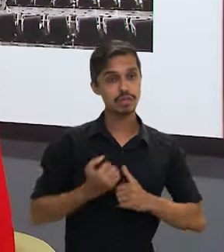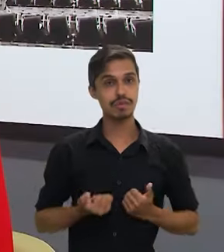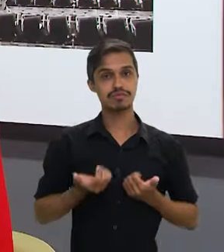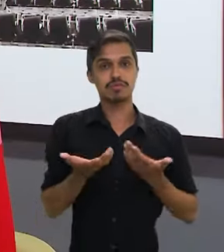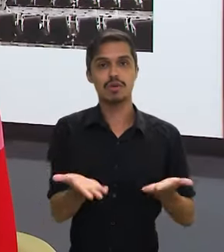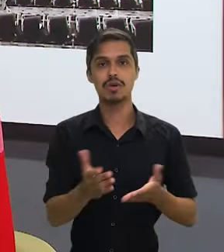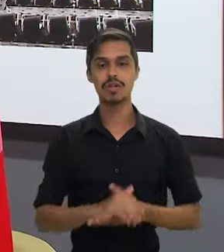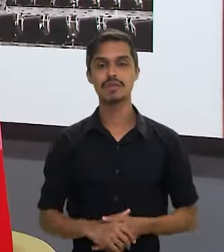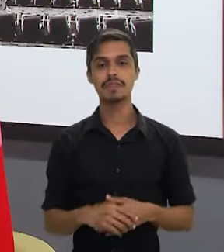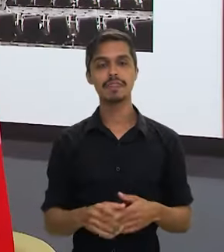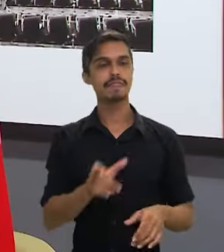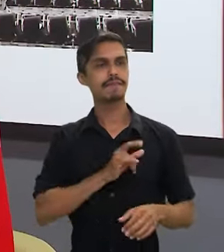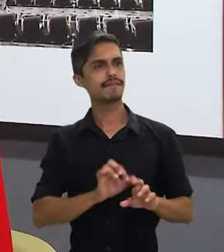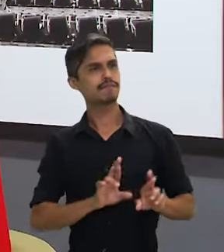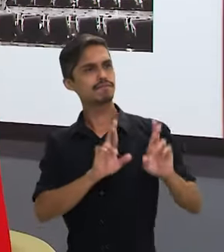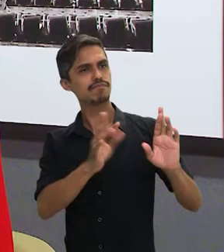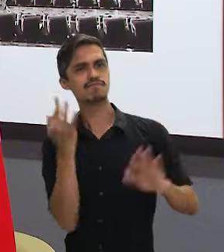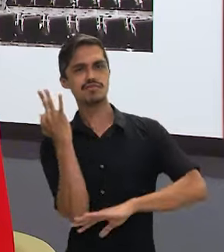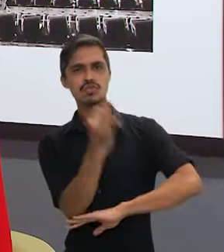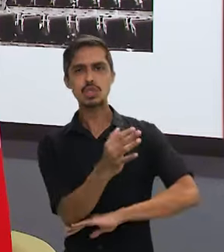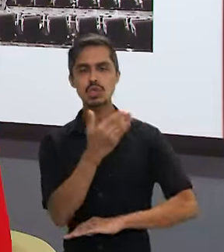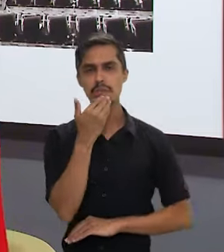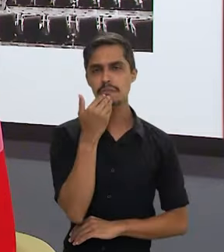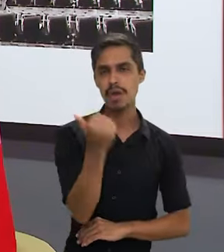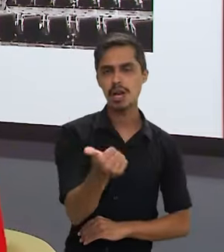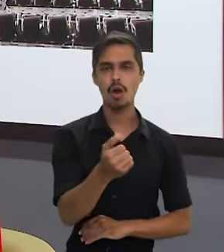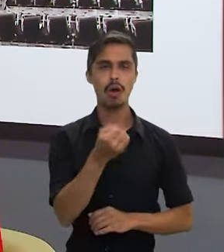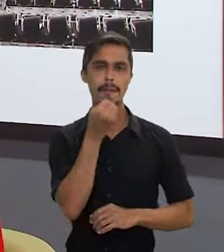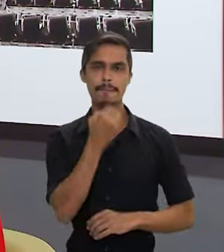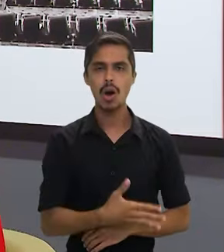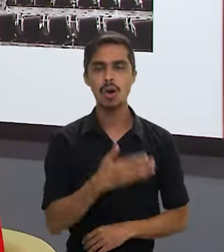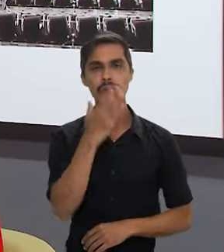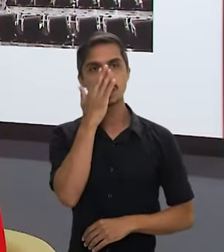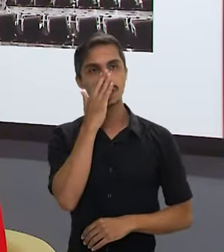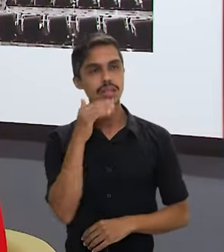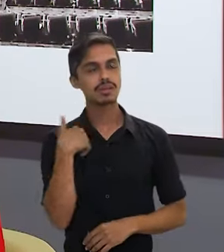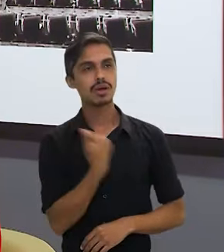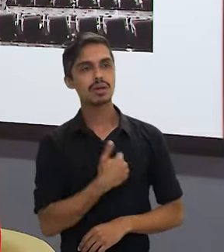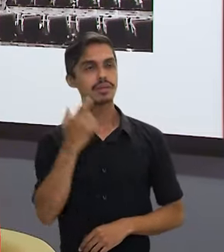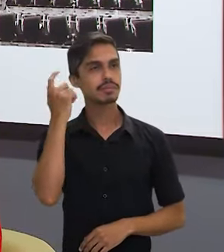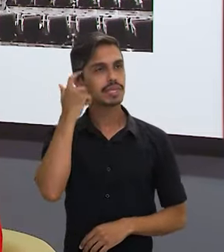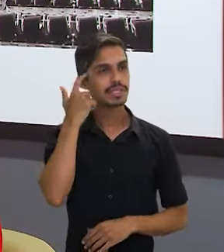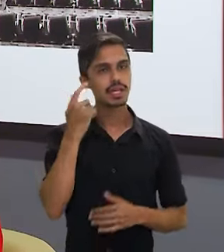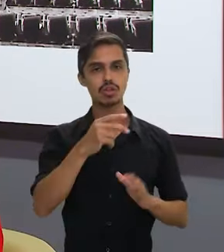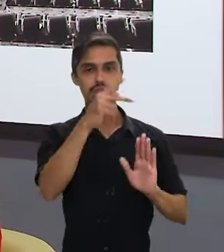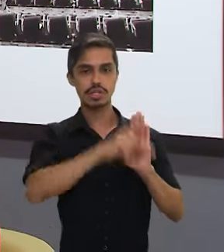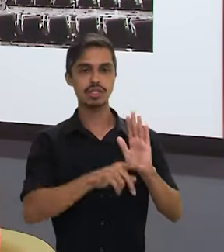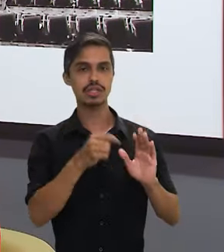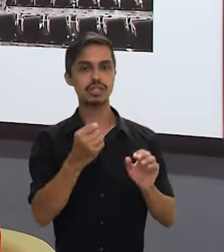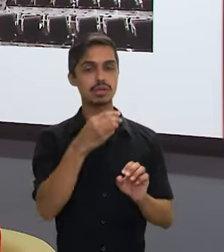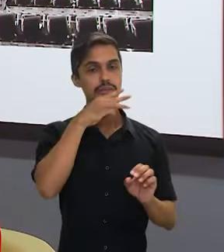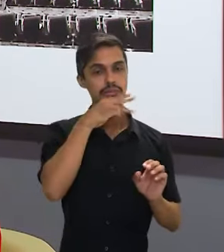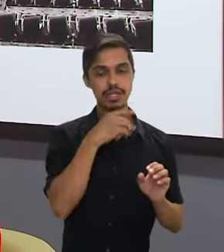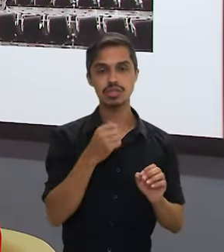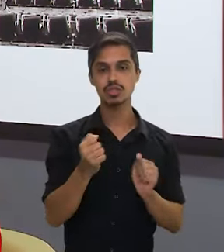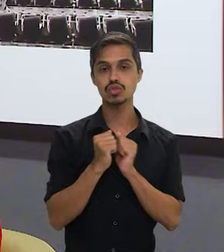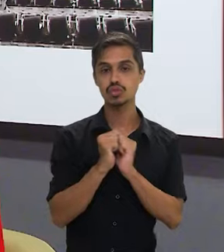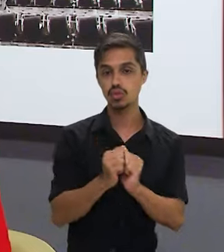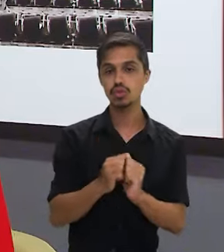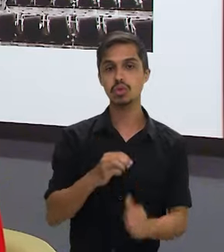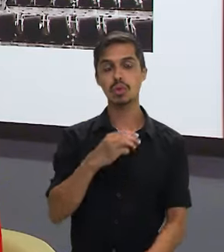para fora, Tendo expectativas, tendo futuro. A gente espera lançar o plano agora, a partir de março desse ano, com a